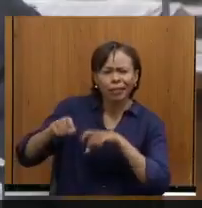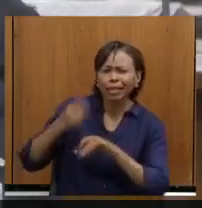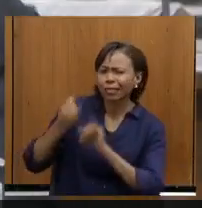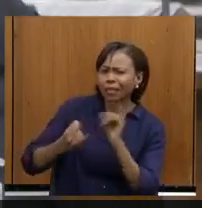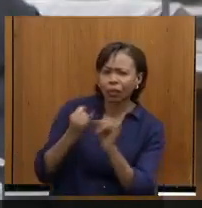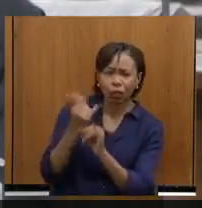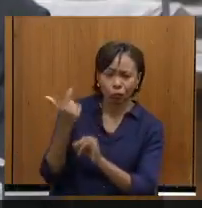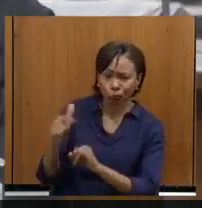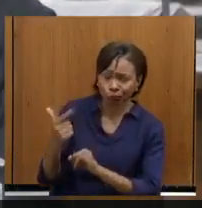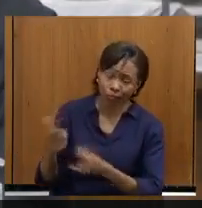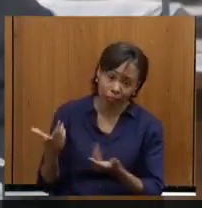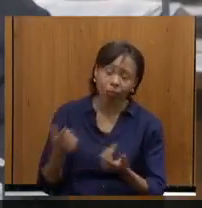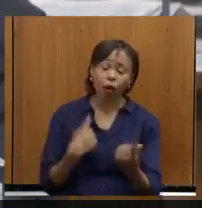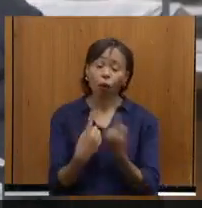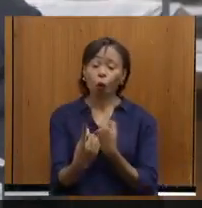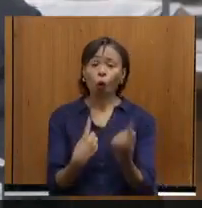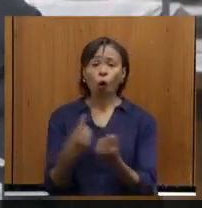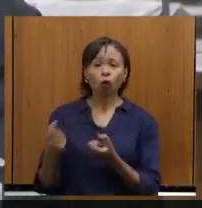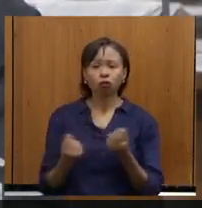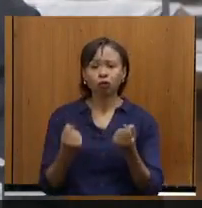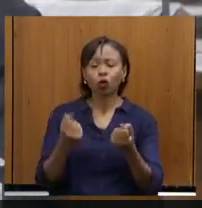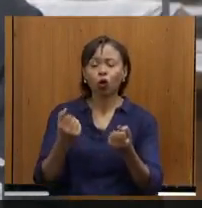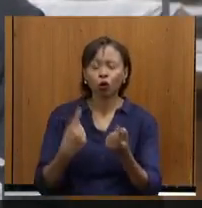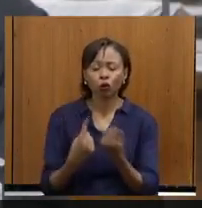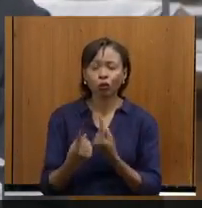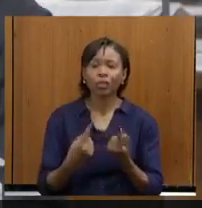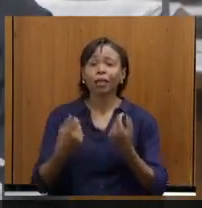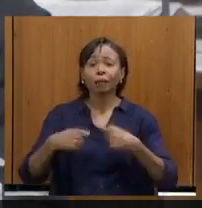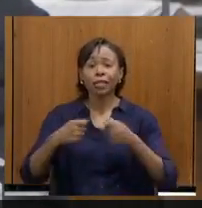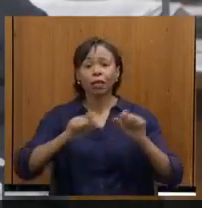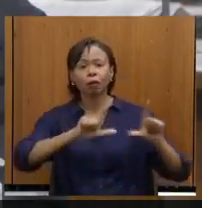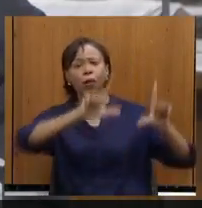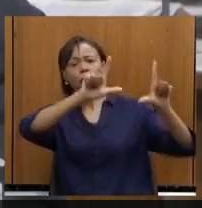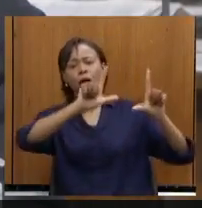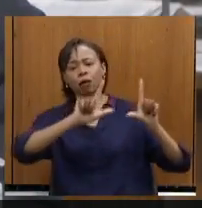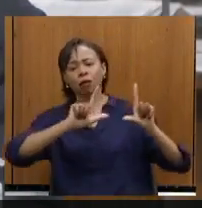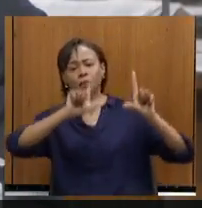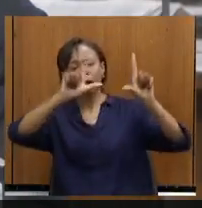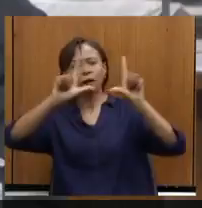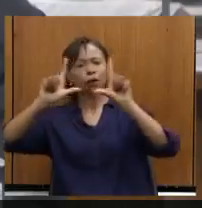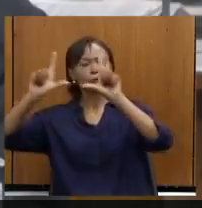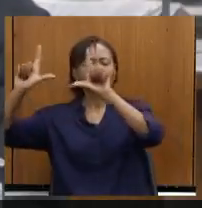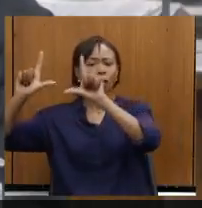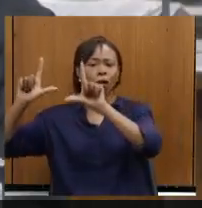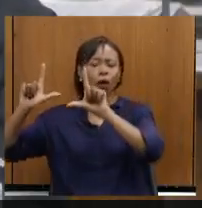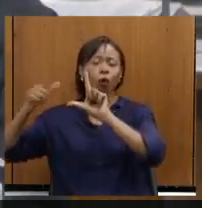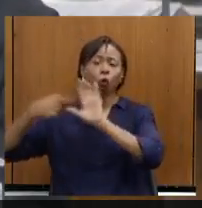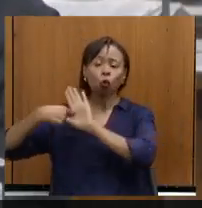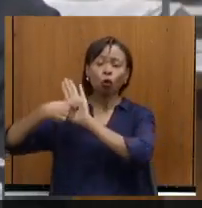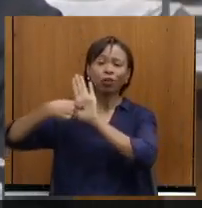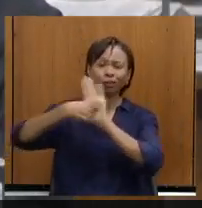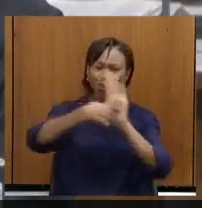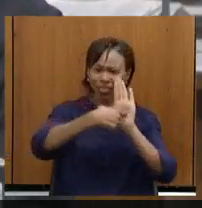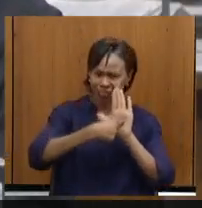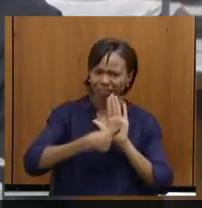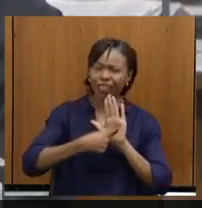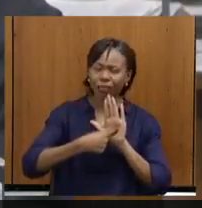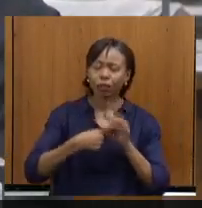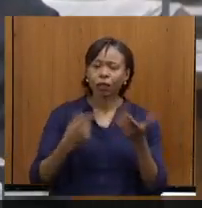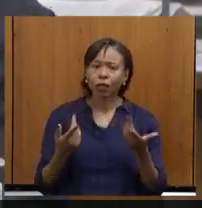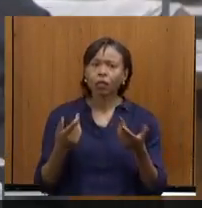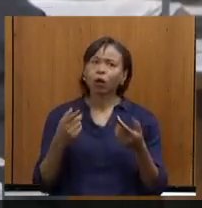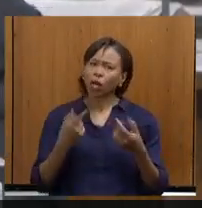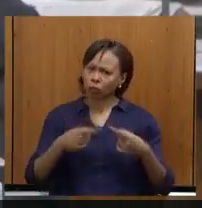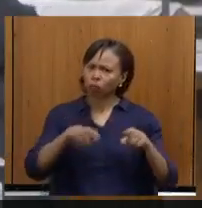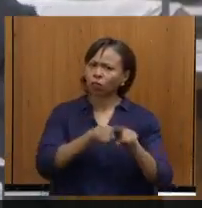rodovias, fazer a sinalização dos destinos. Então, por isso, essa conversa com o BDMG, e também eu pedi à